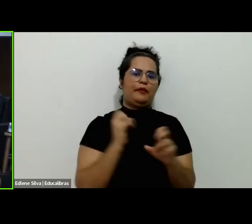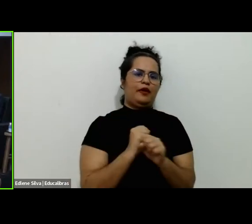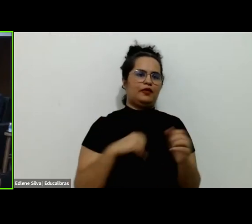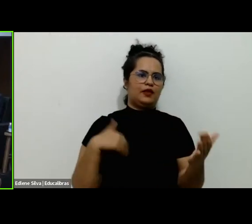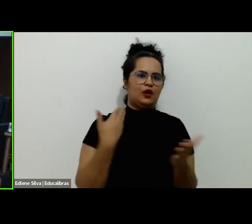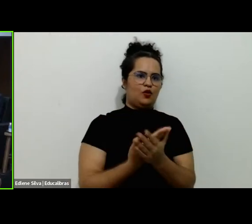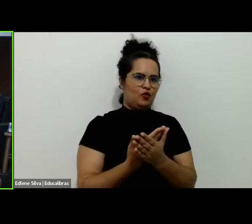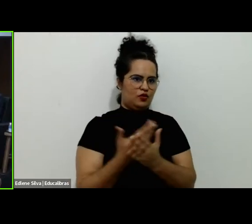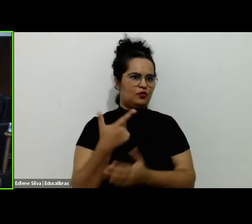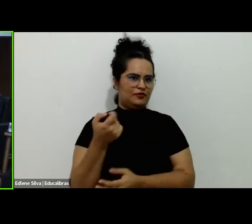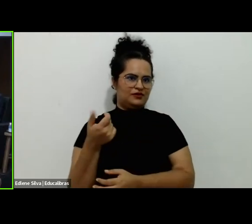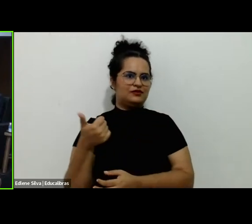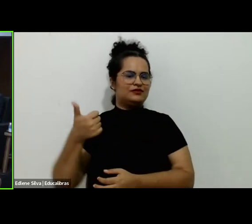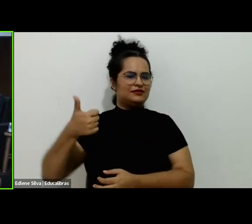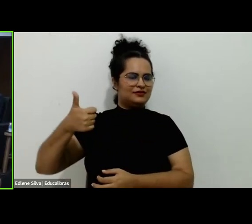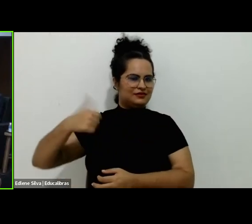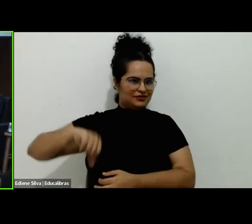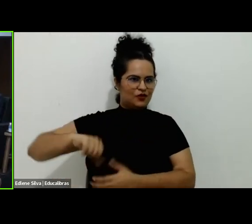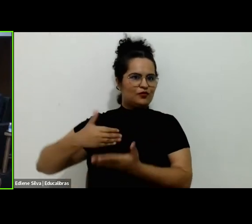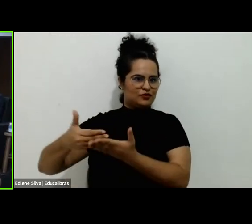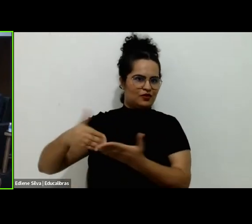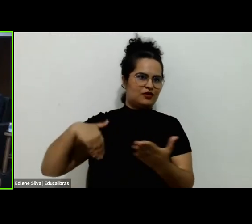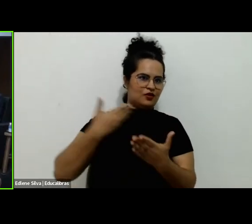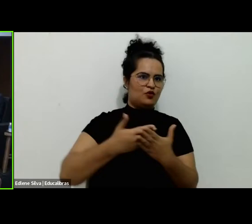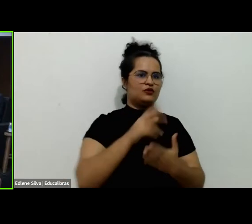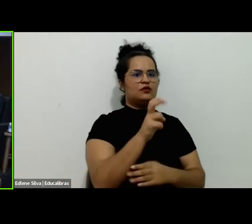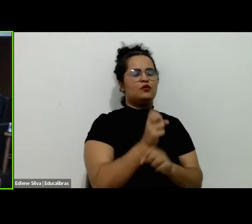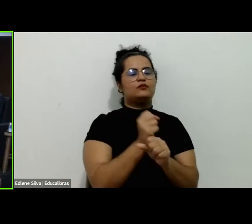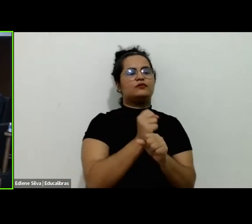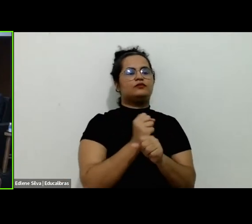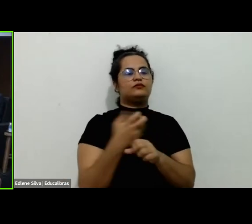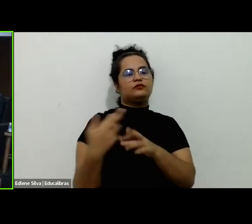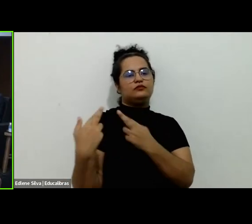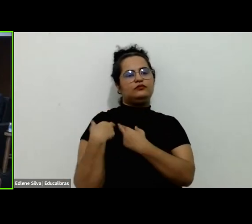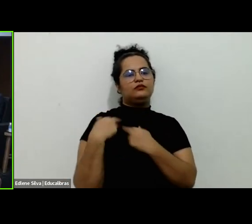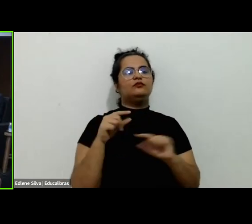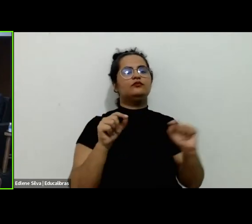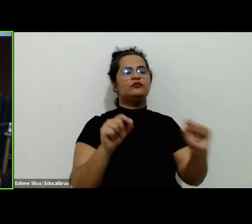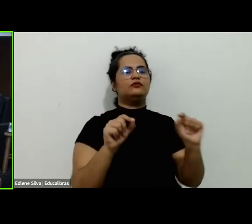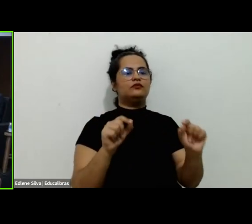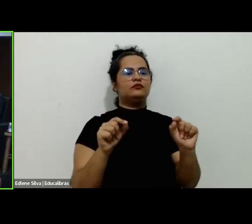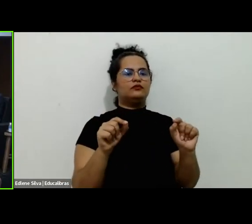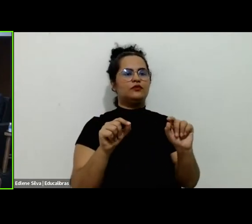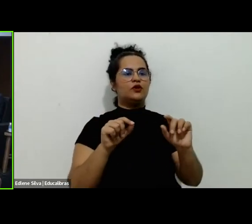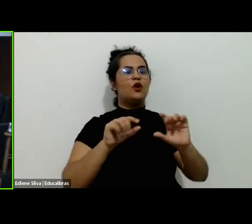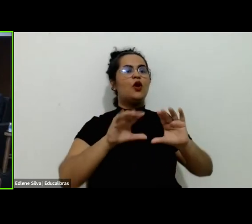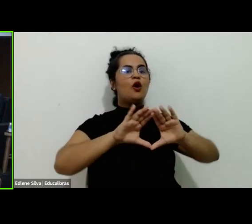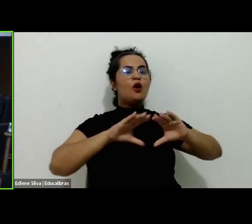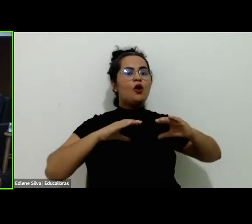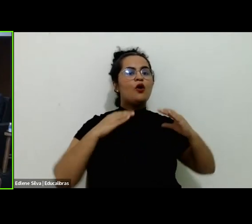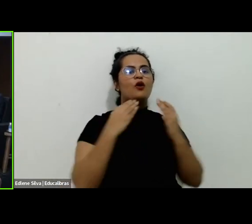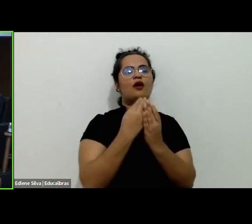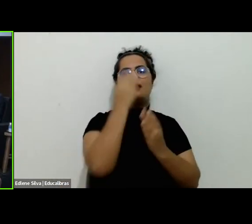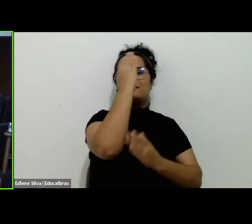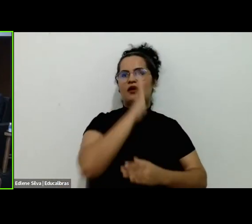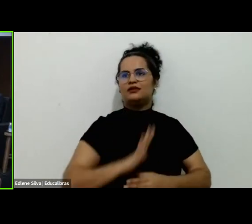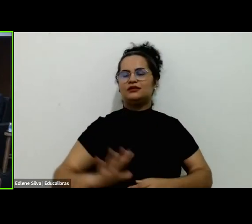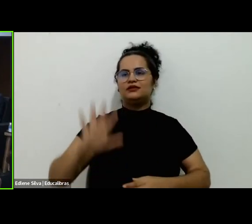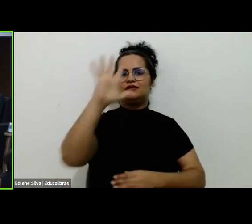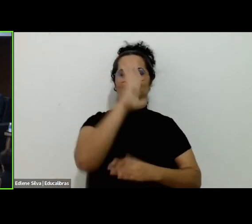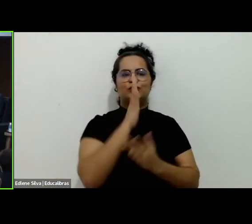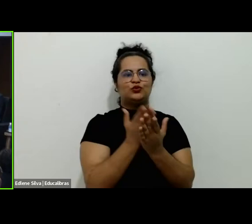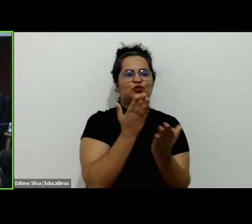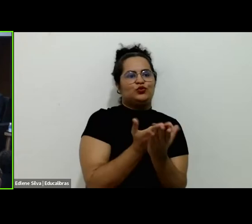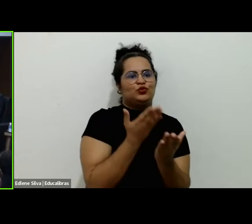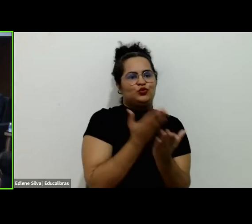destacar também aqui o nosso compromisso com a realização do Congresso Brasileiro de Estudos do Lazer. O